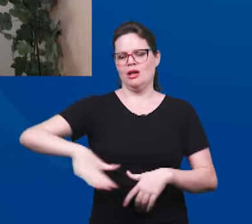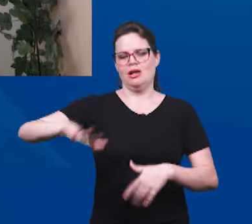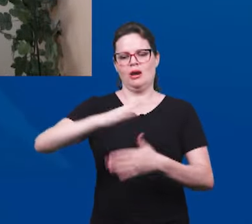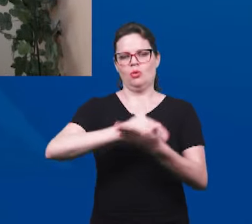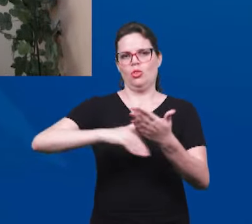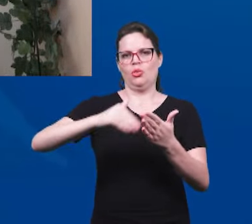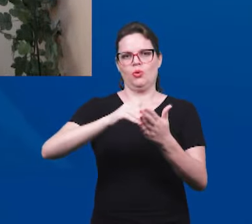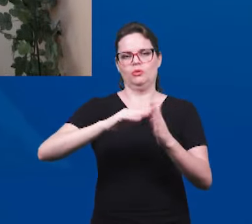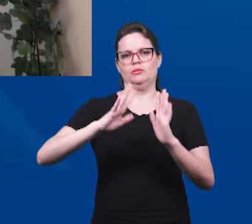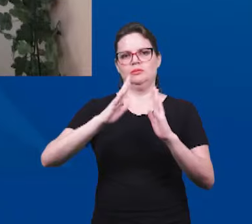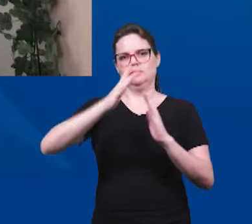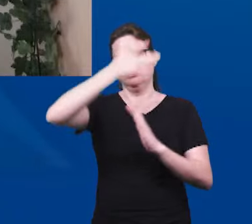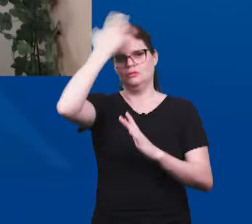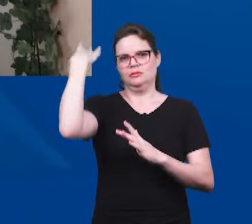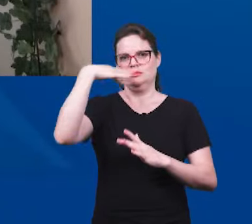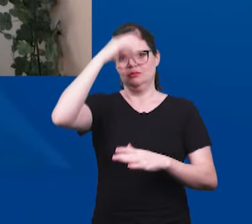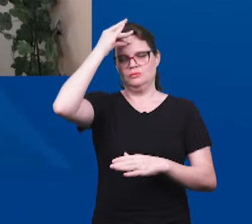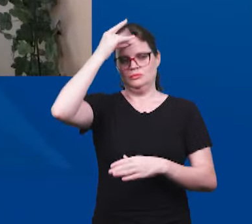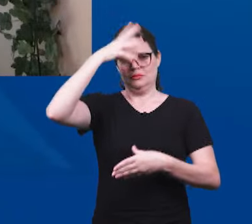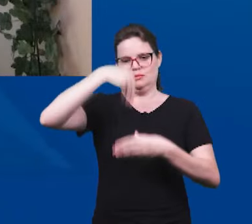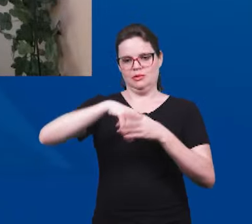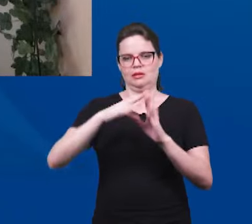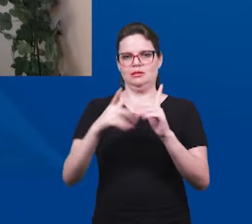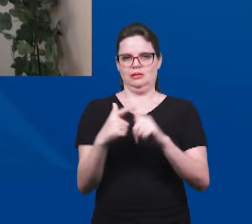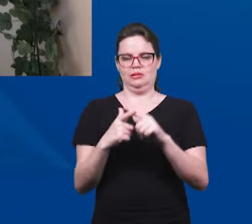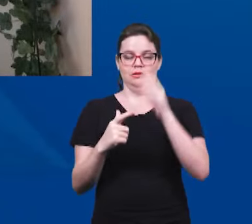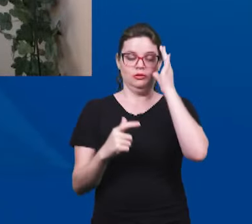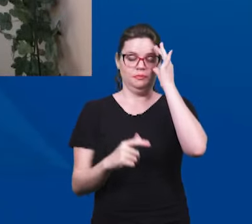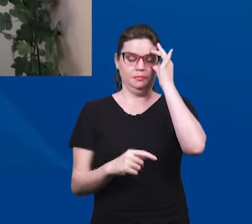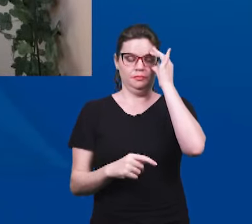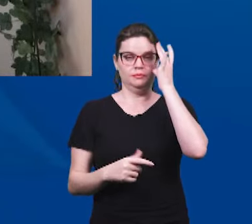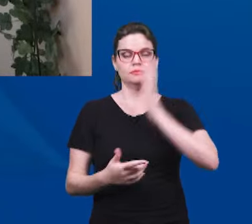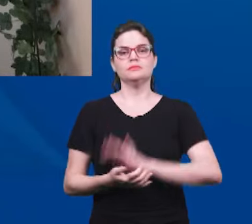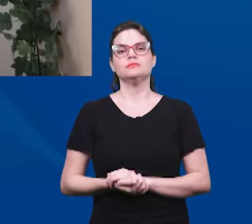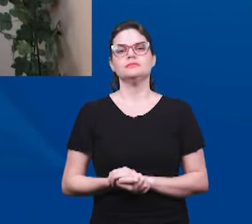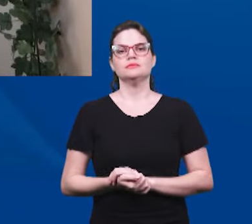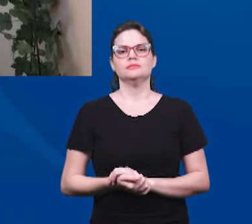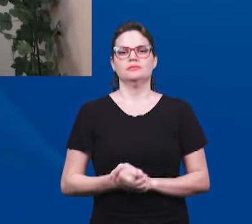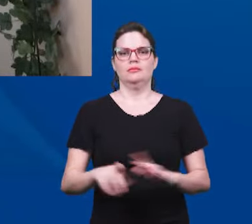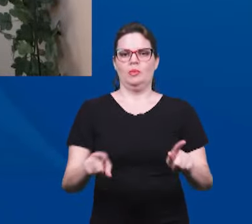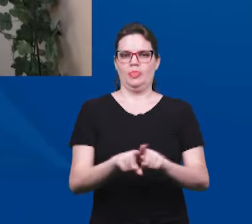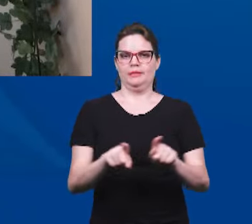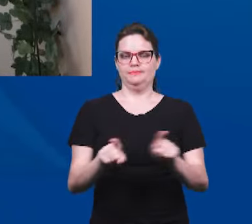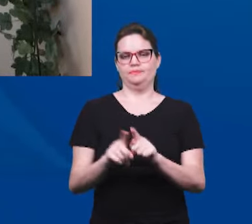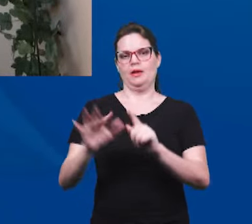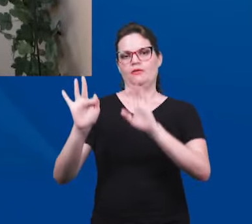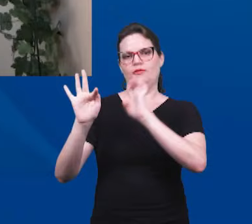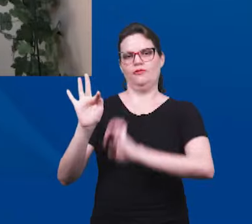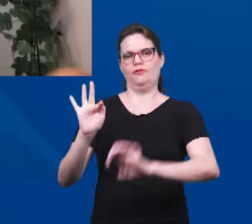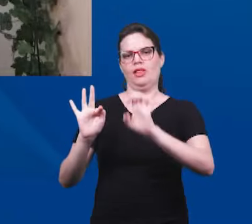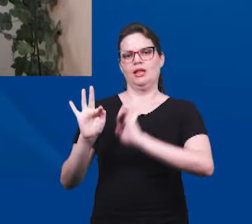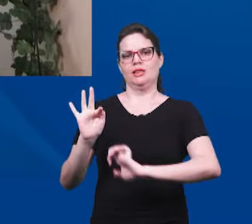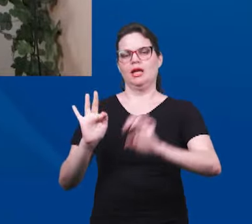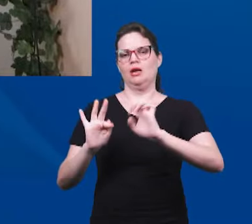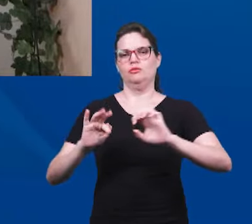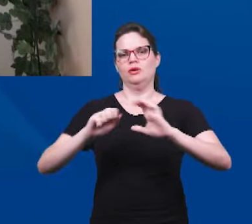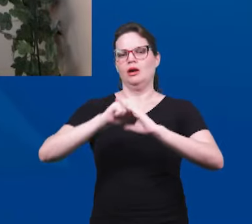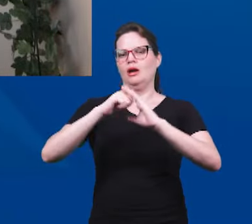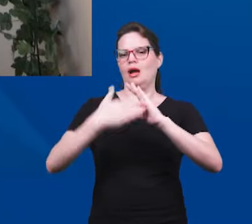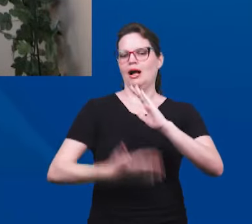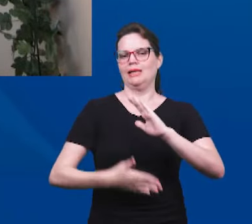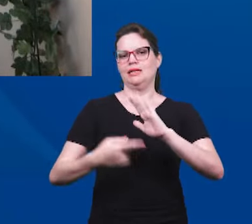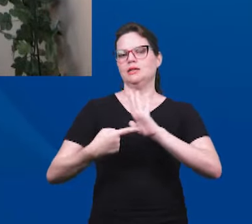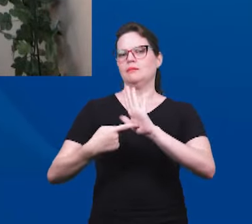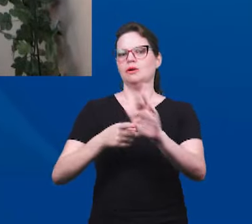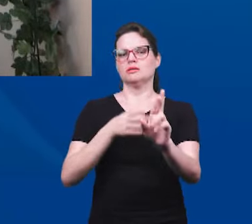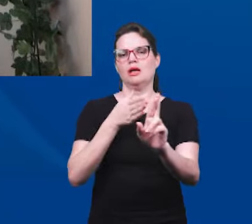do Espírito Santo sobre as igrejas. Na carta à igreja de Filadélfia o título glorioso